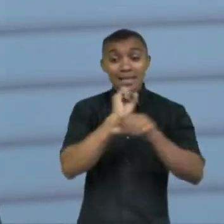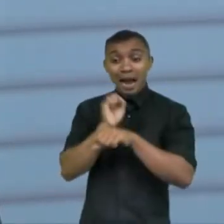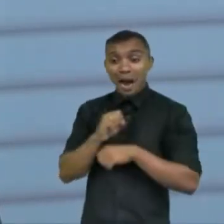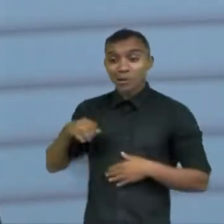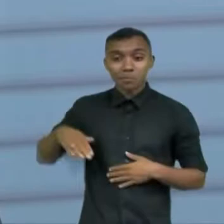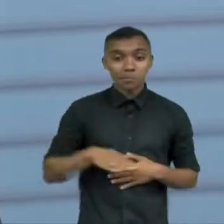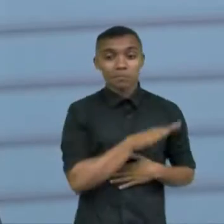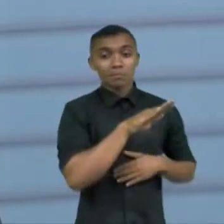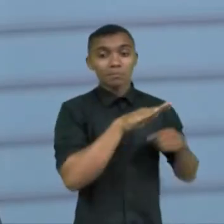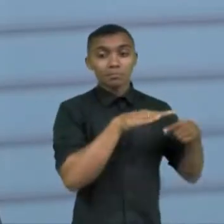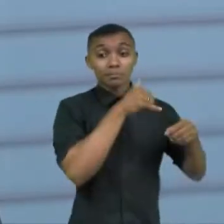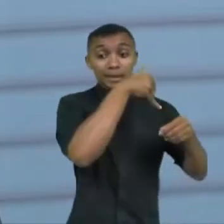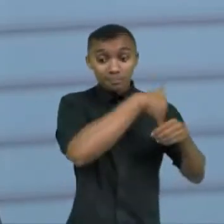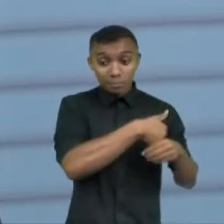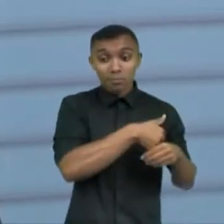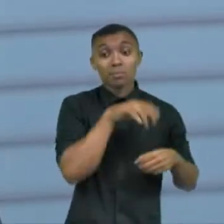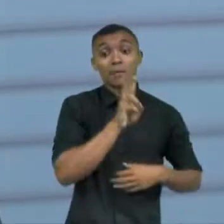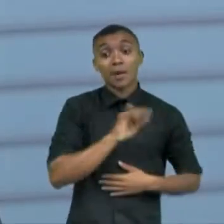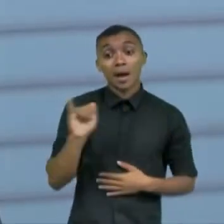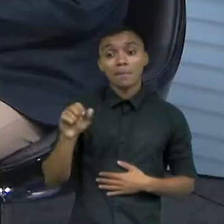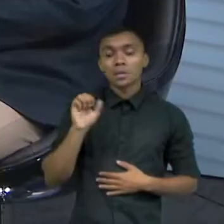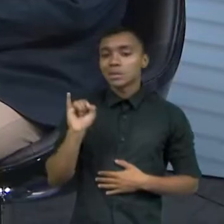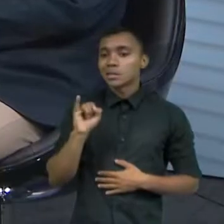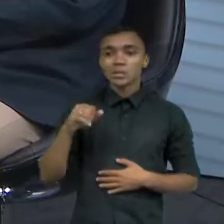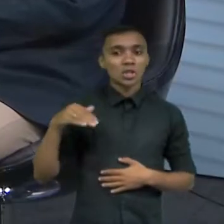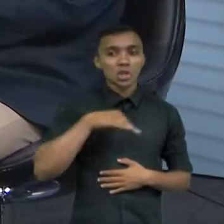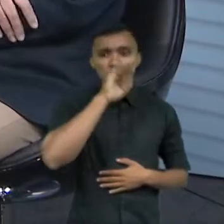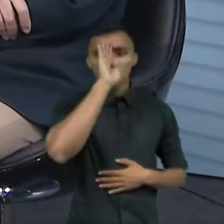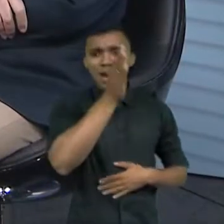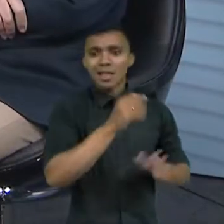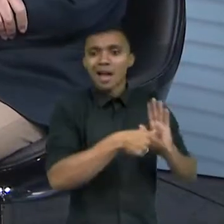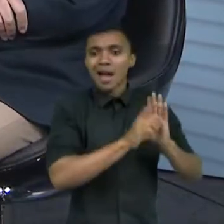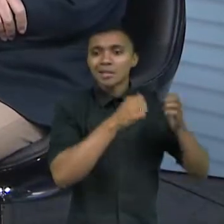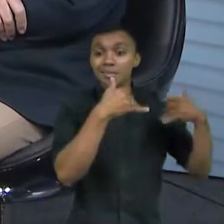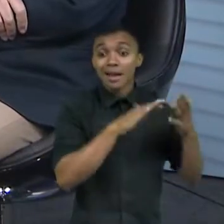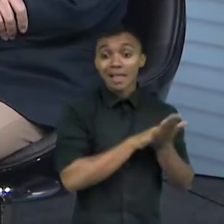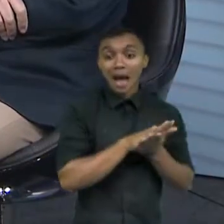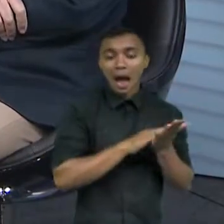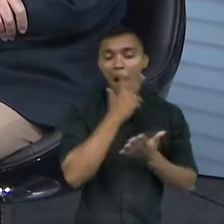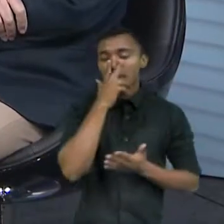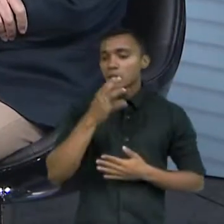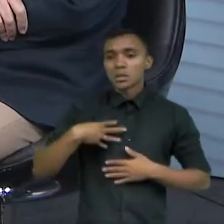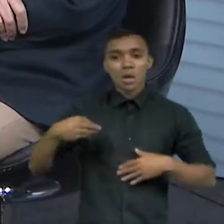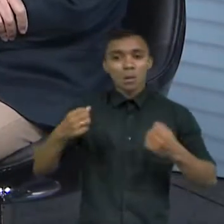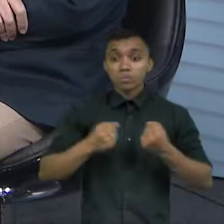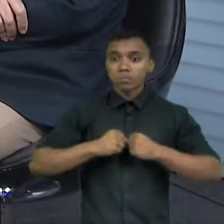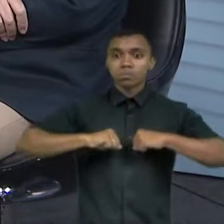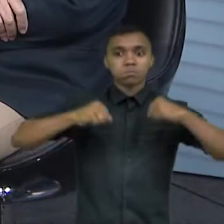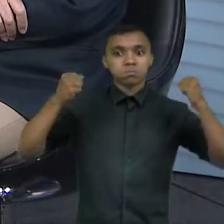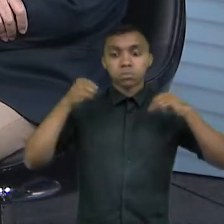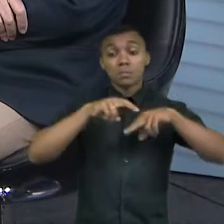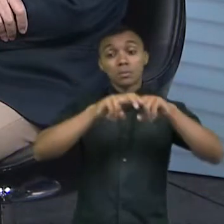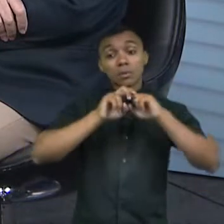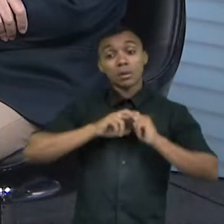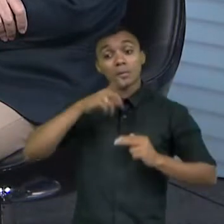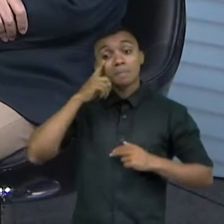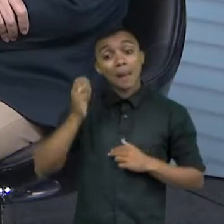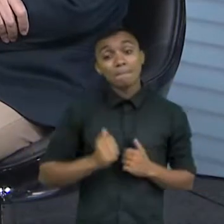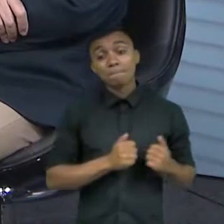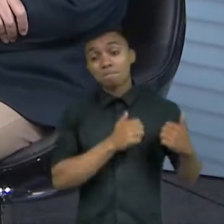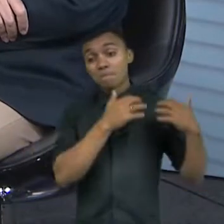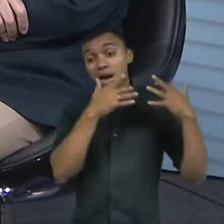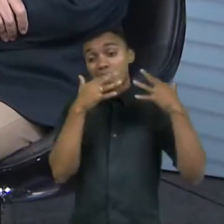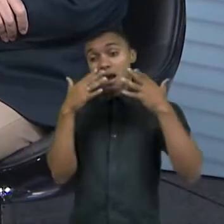posto de gasolina para abastecer porque senão o carro para então assim essa logística e